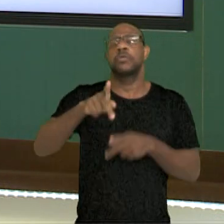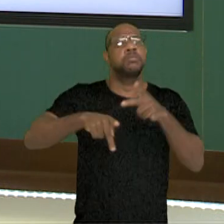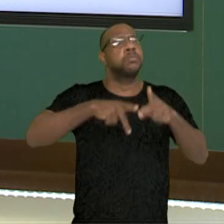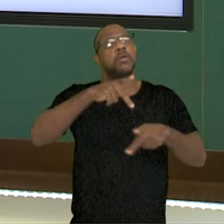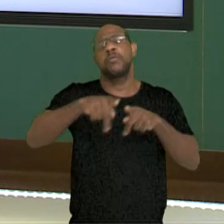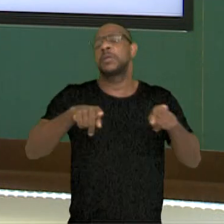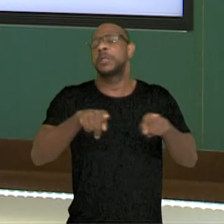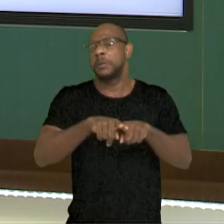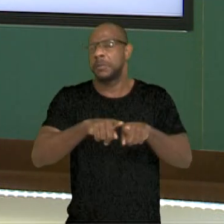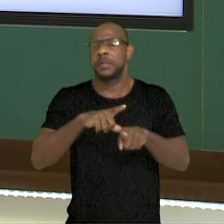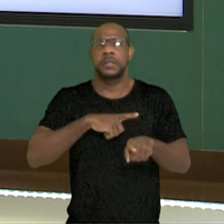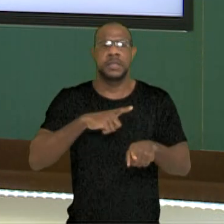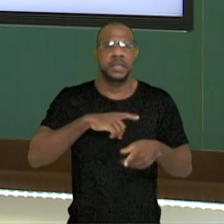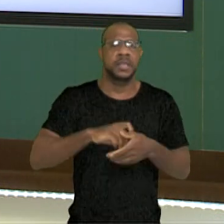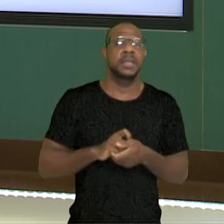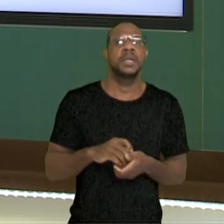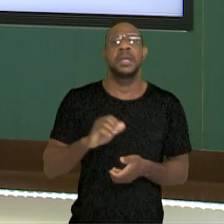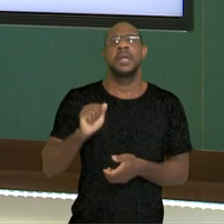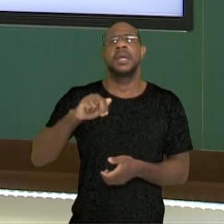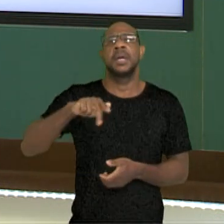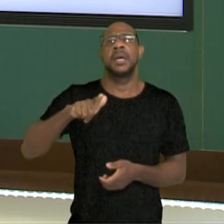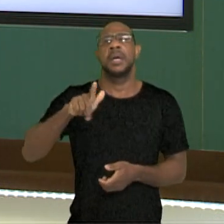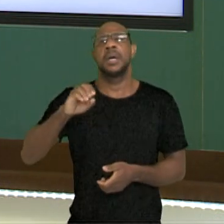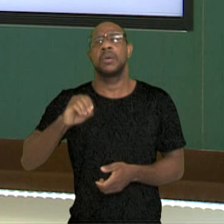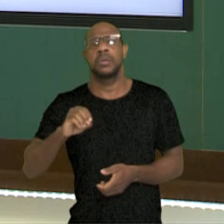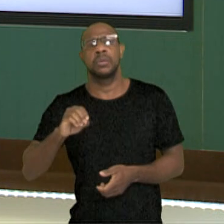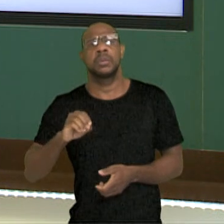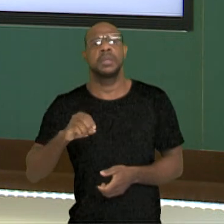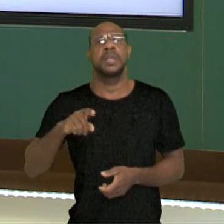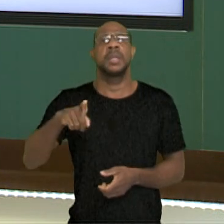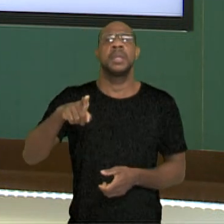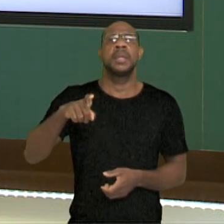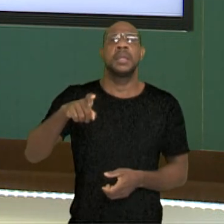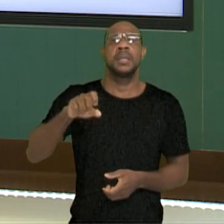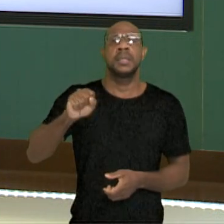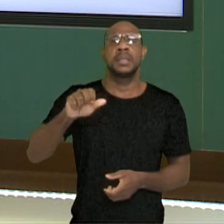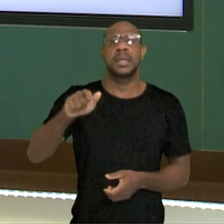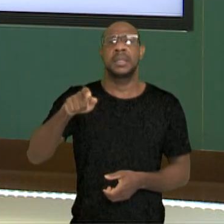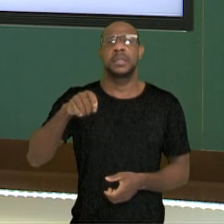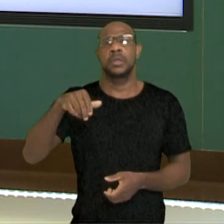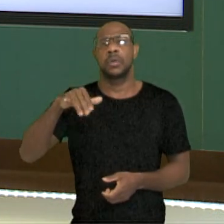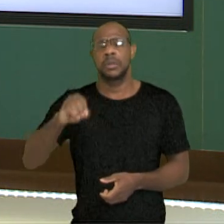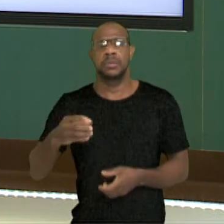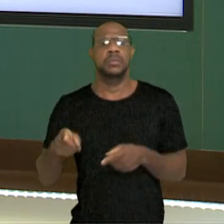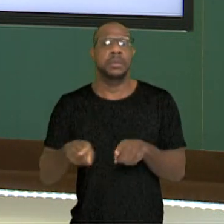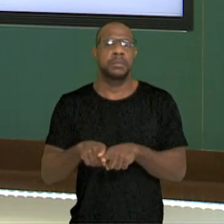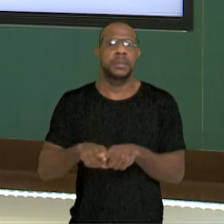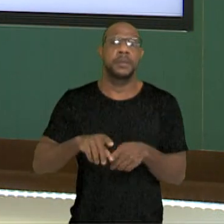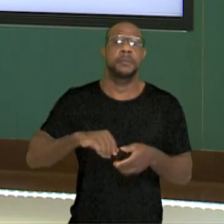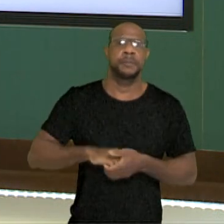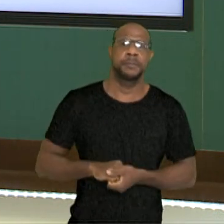também, né? Os Ângulos, os Saxões, né, que depois vão se juntar ali na Britânia também.